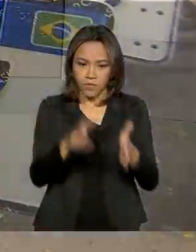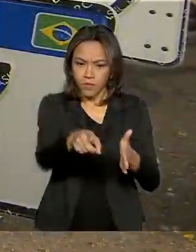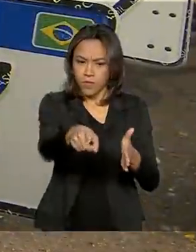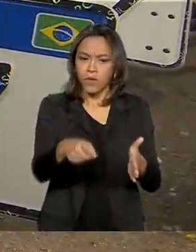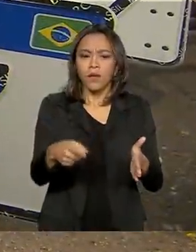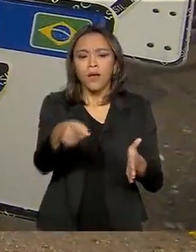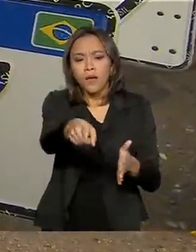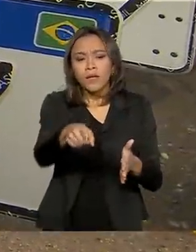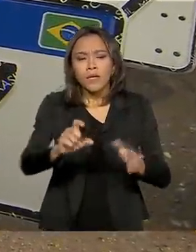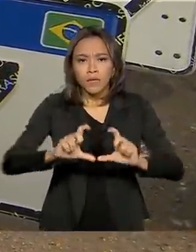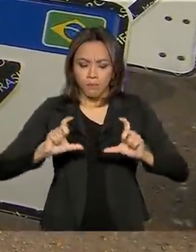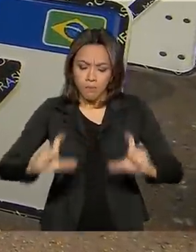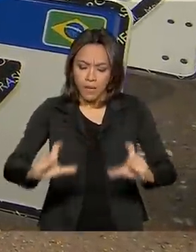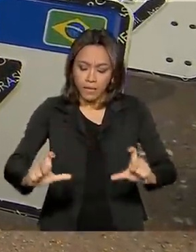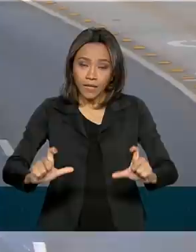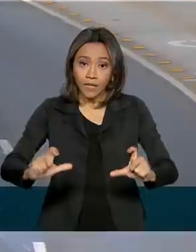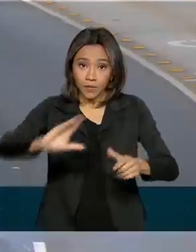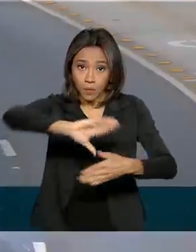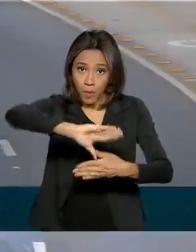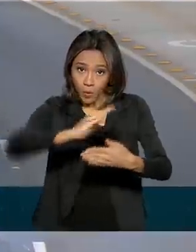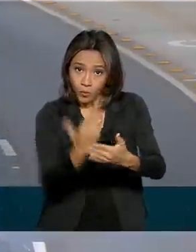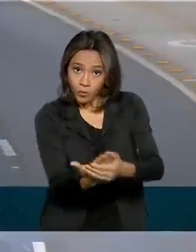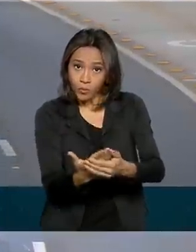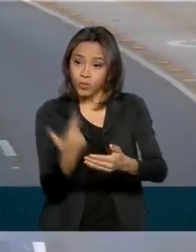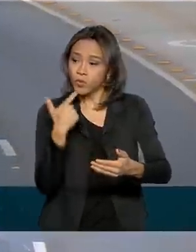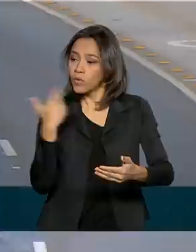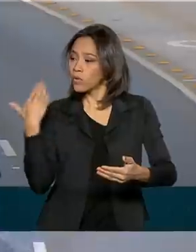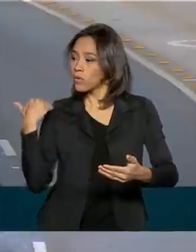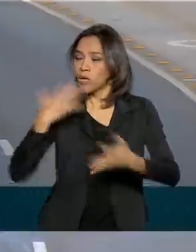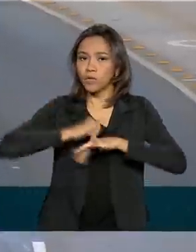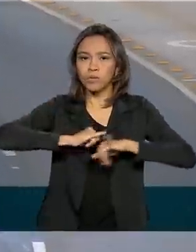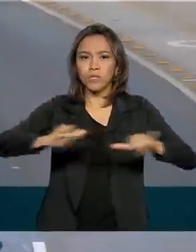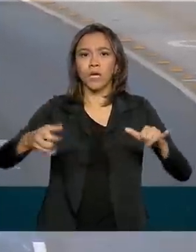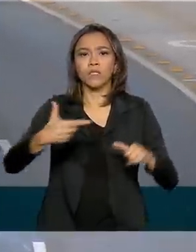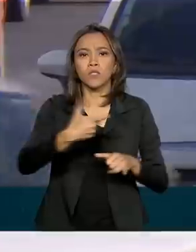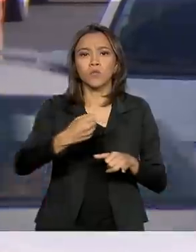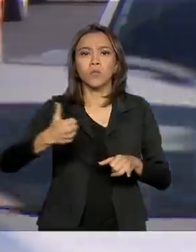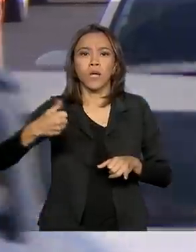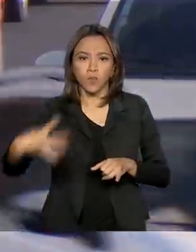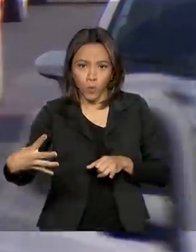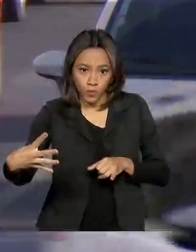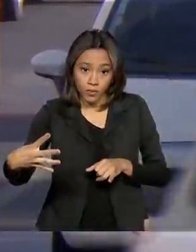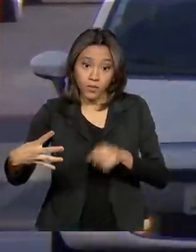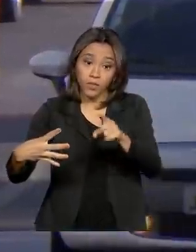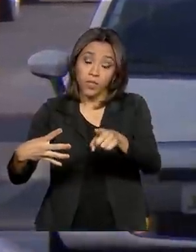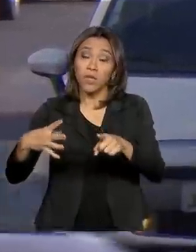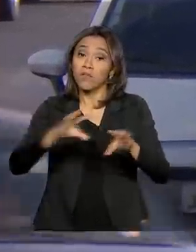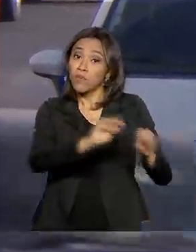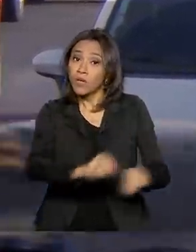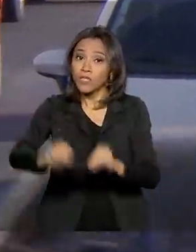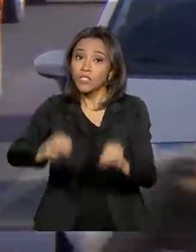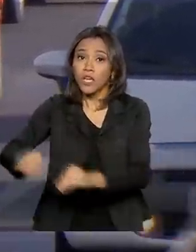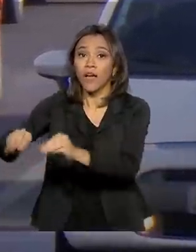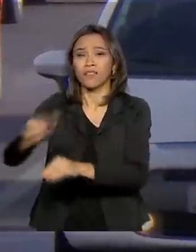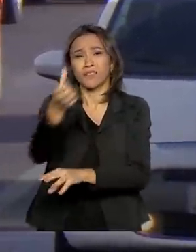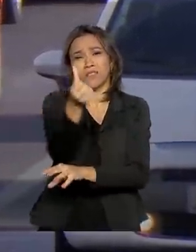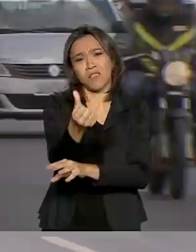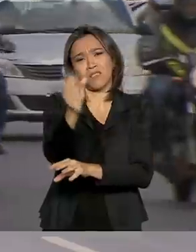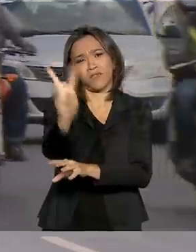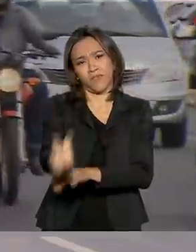modelo comum de placas do Mercosul foi anunciado em 2014, a medida acabou adiada por seis vezes.